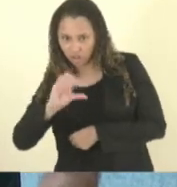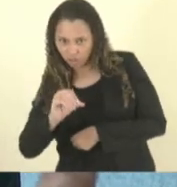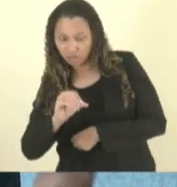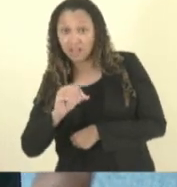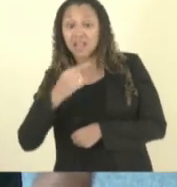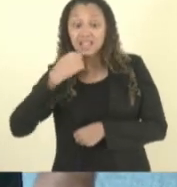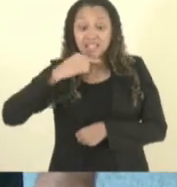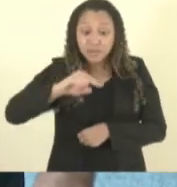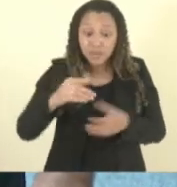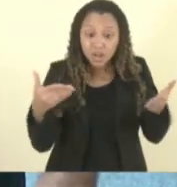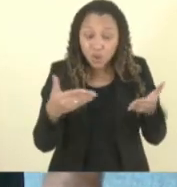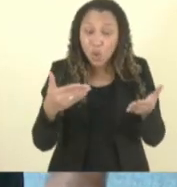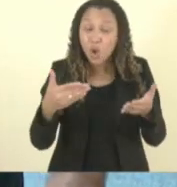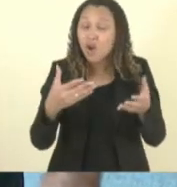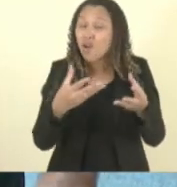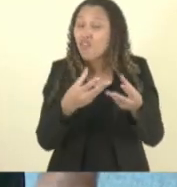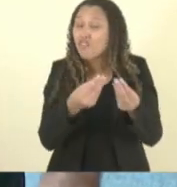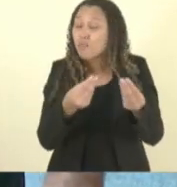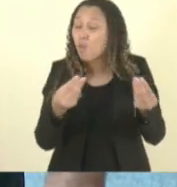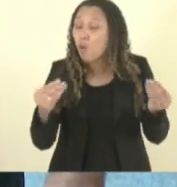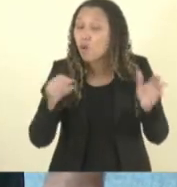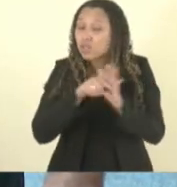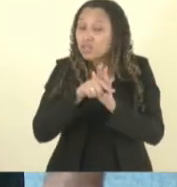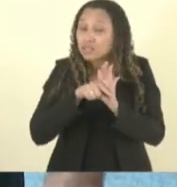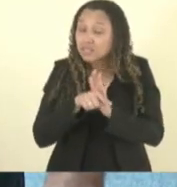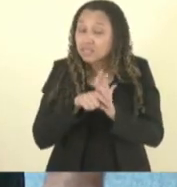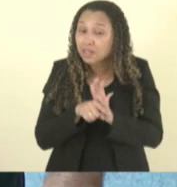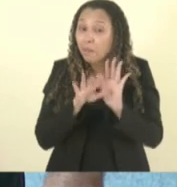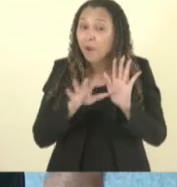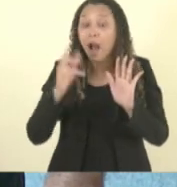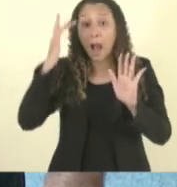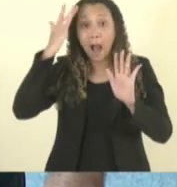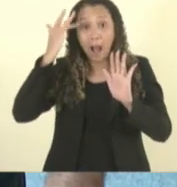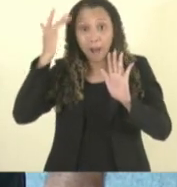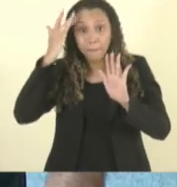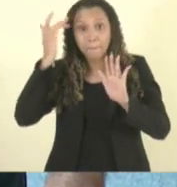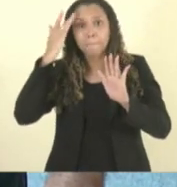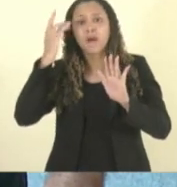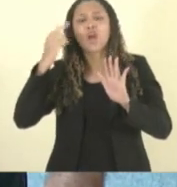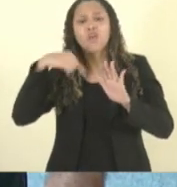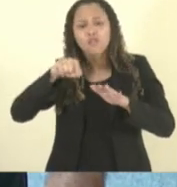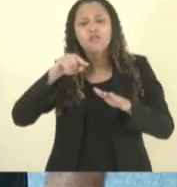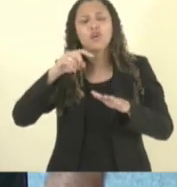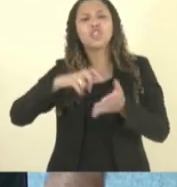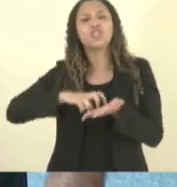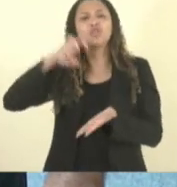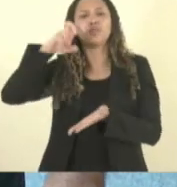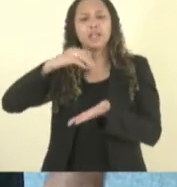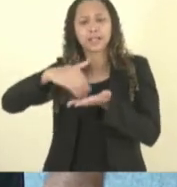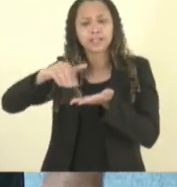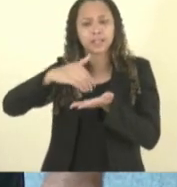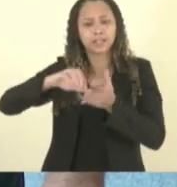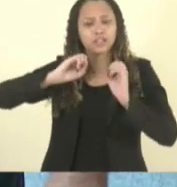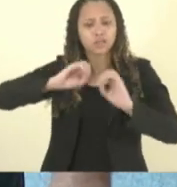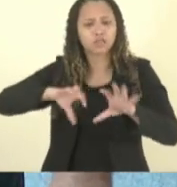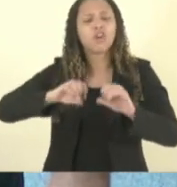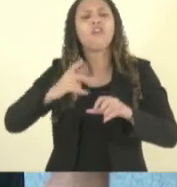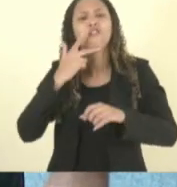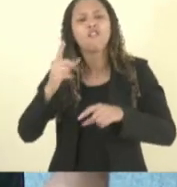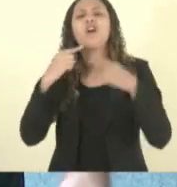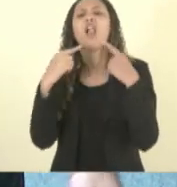exames pra fazer mas já tô amanhecendo na Secretaria de Educação lá pra falar